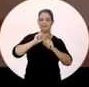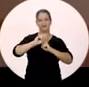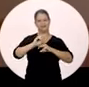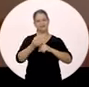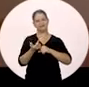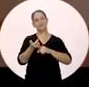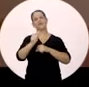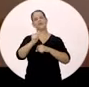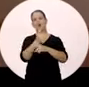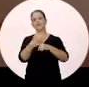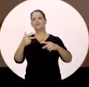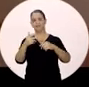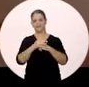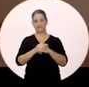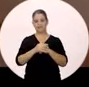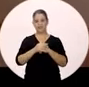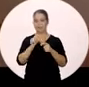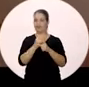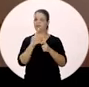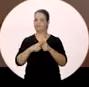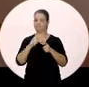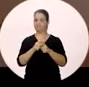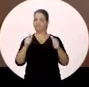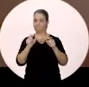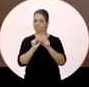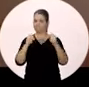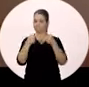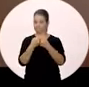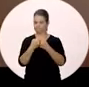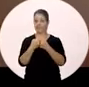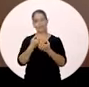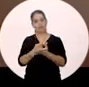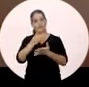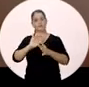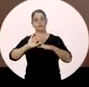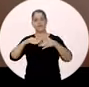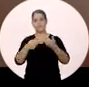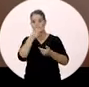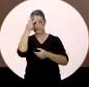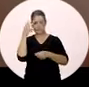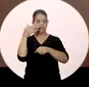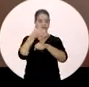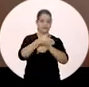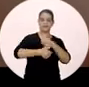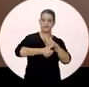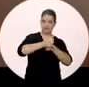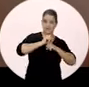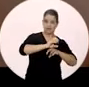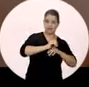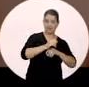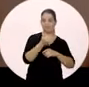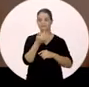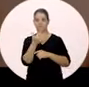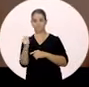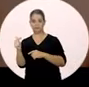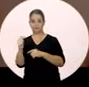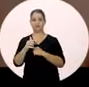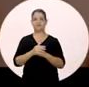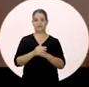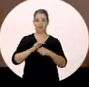ensinando uma outra lição, a do abismo social que se abre entre quem tem acesso à educação de qualidade e quem não tem.